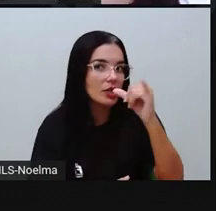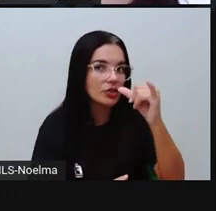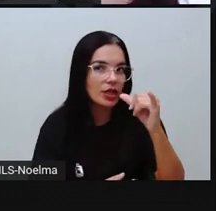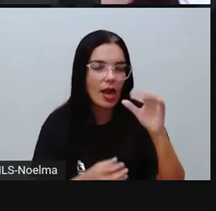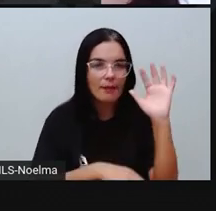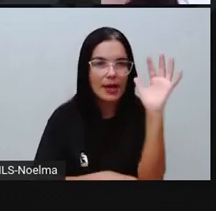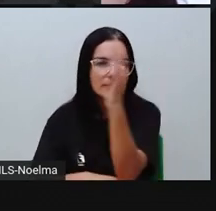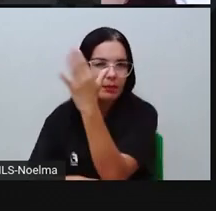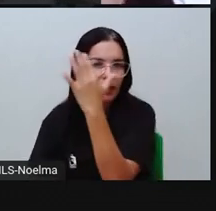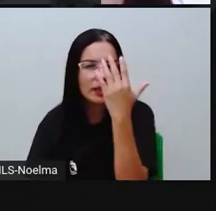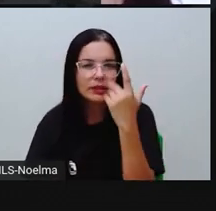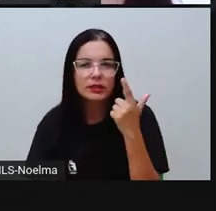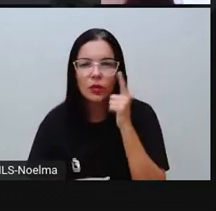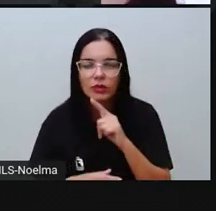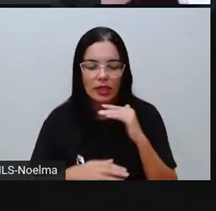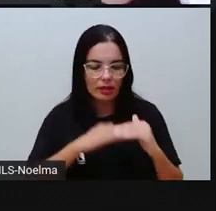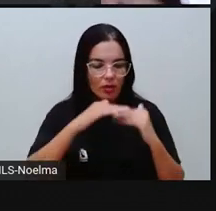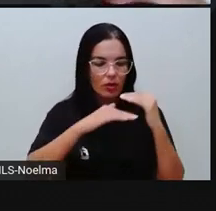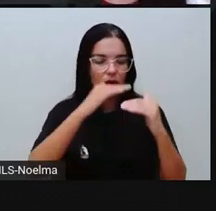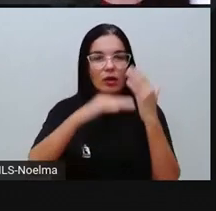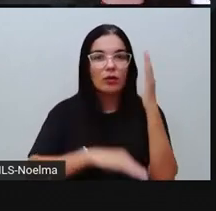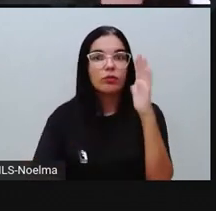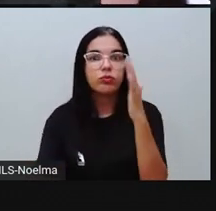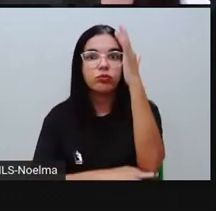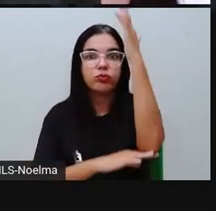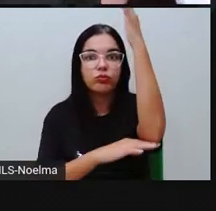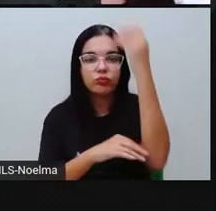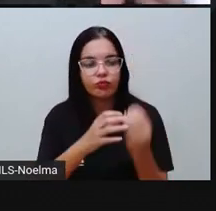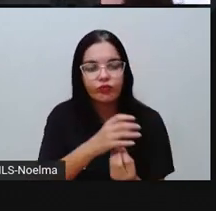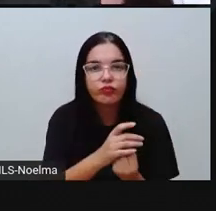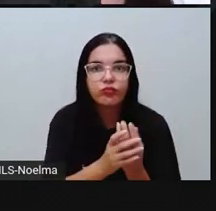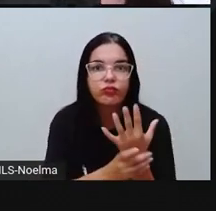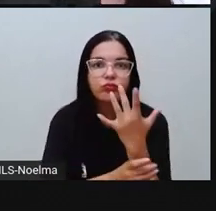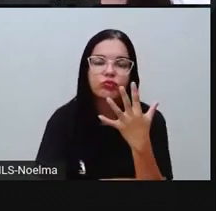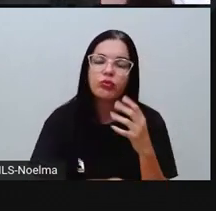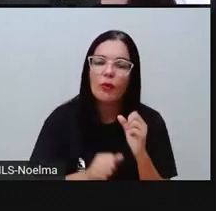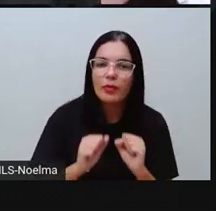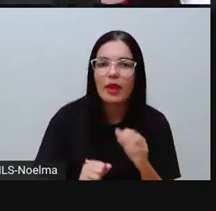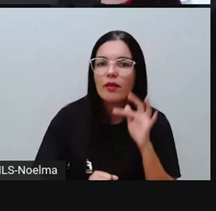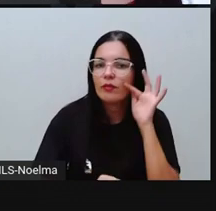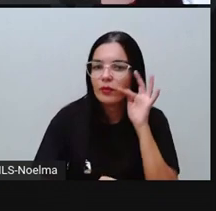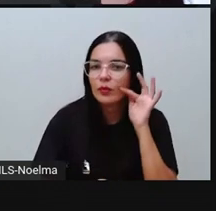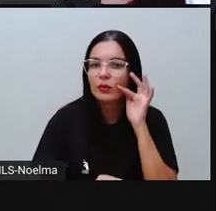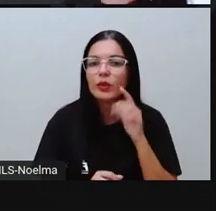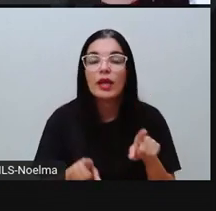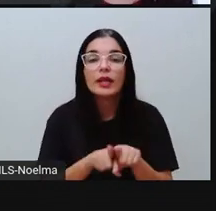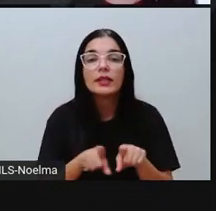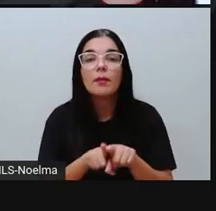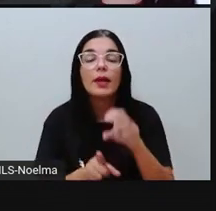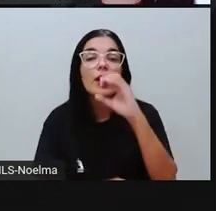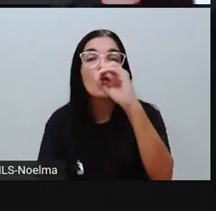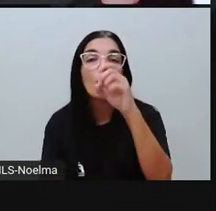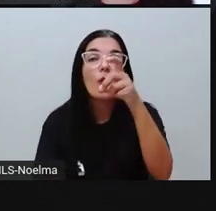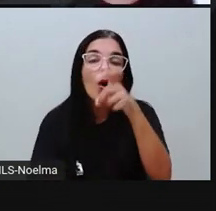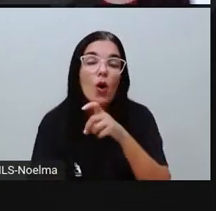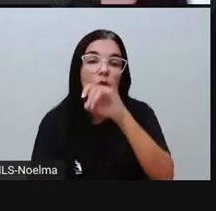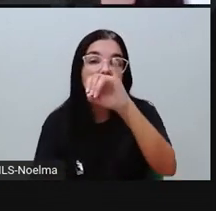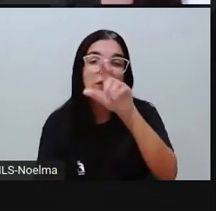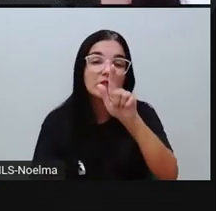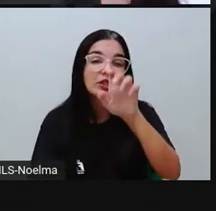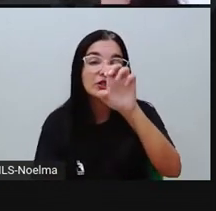possam se desenvolver, elas possam crescer, elas possam florescer, elas possam dar frutos, né? E também vai